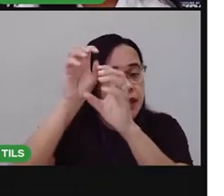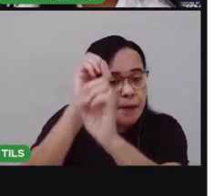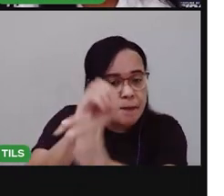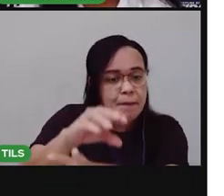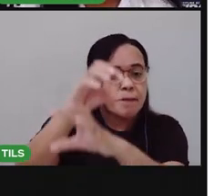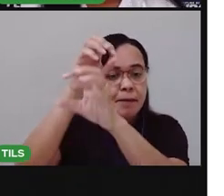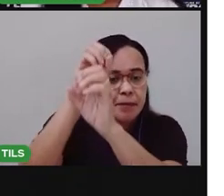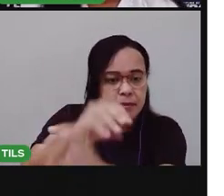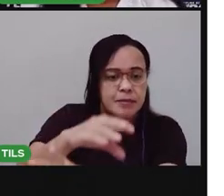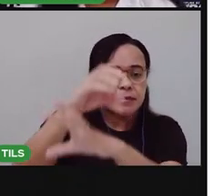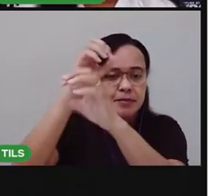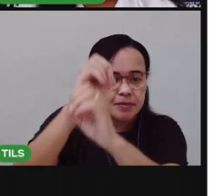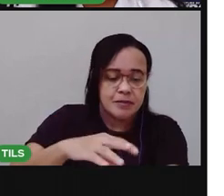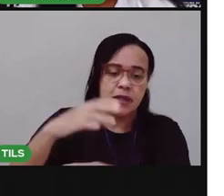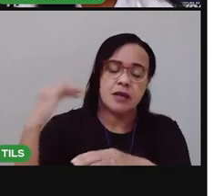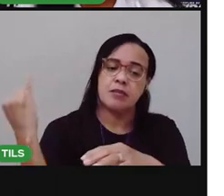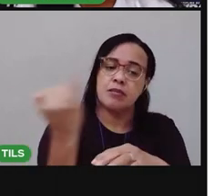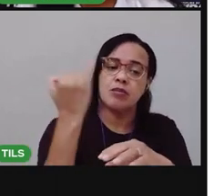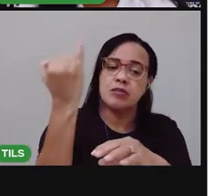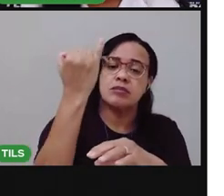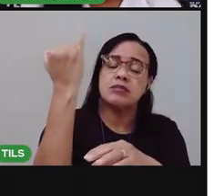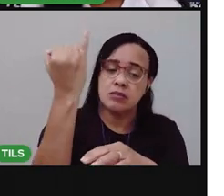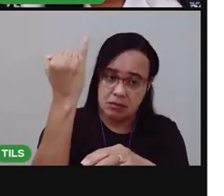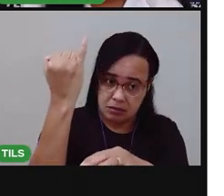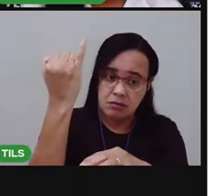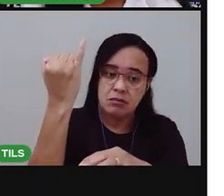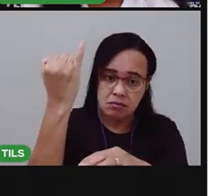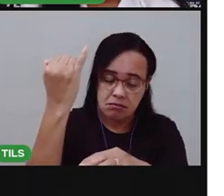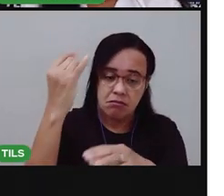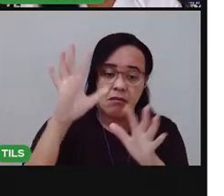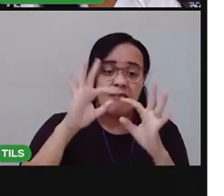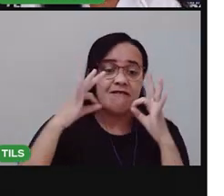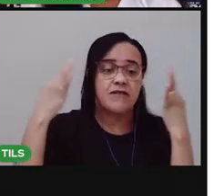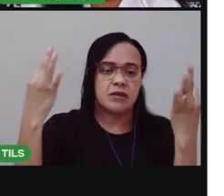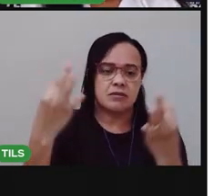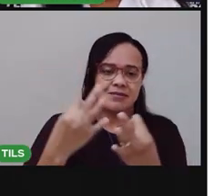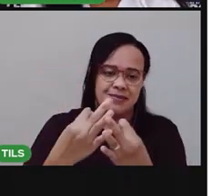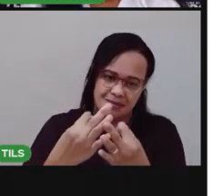educação familiar das crianças são os adultos.